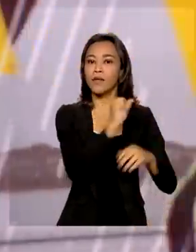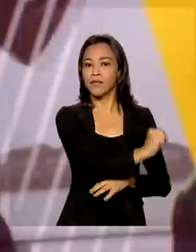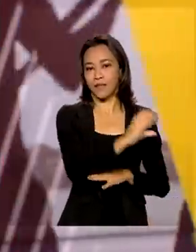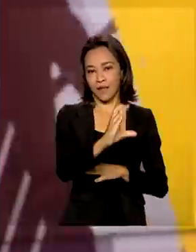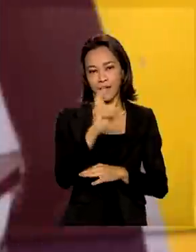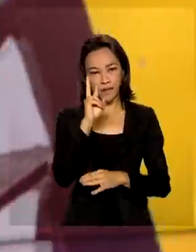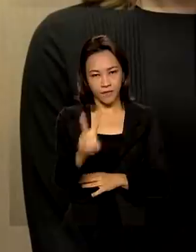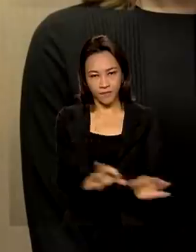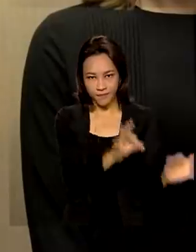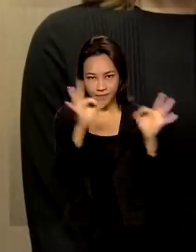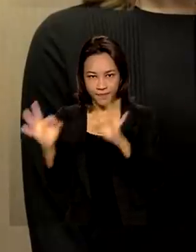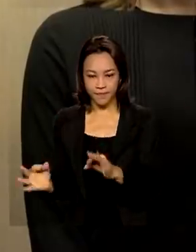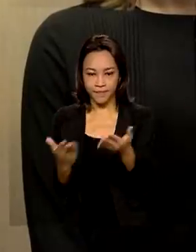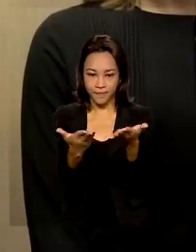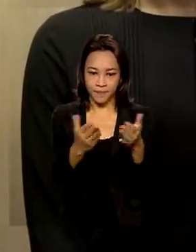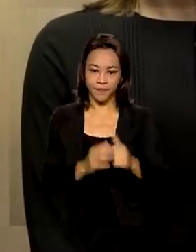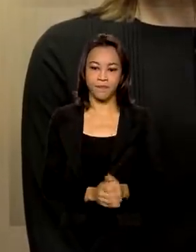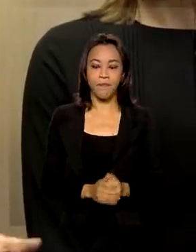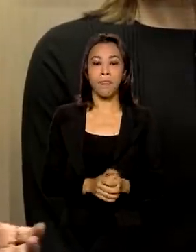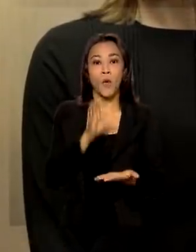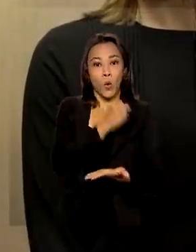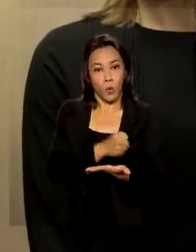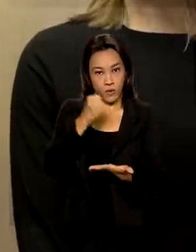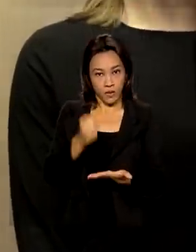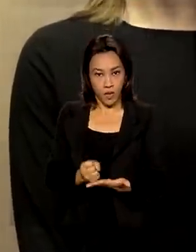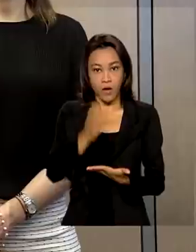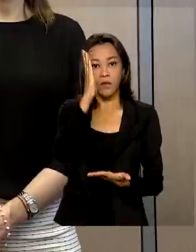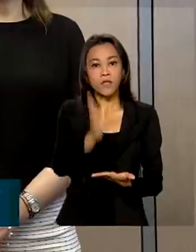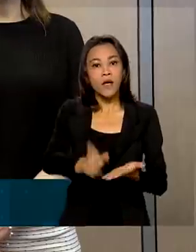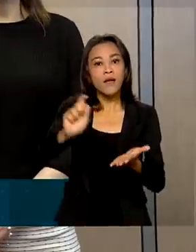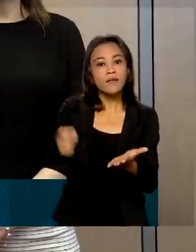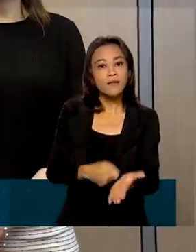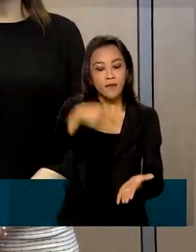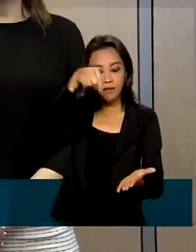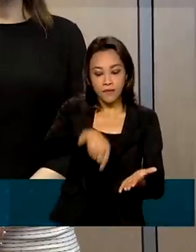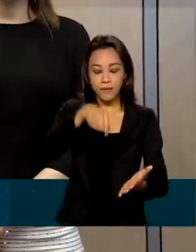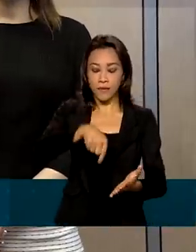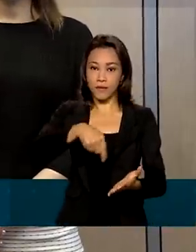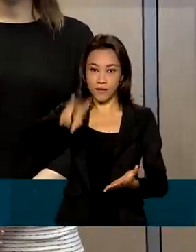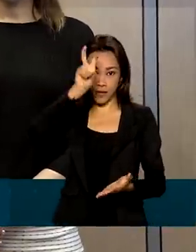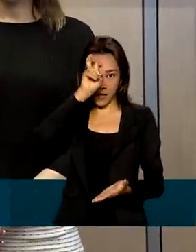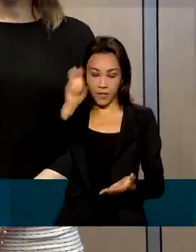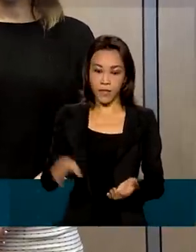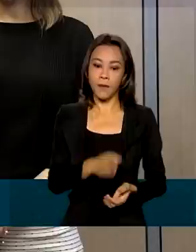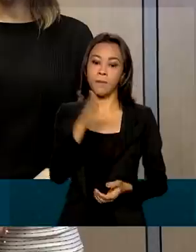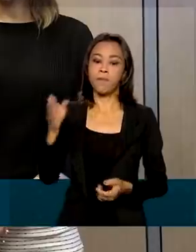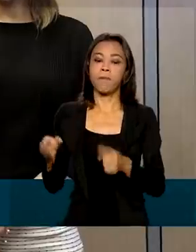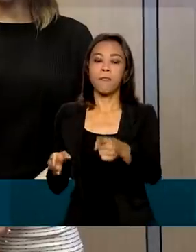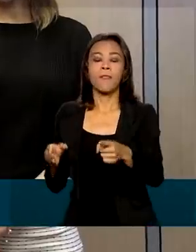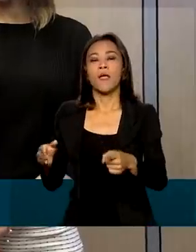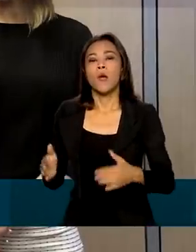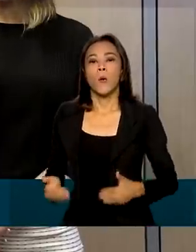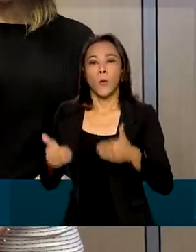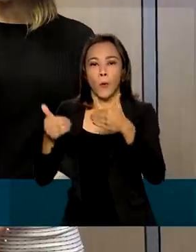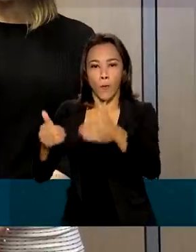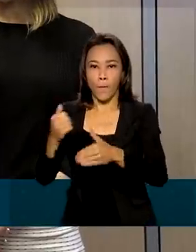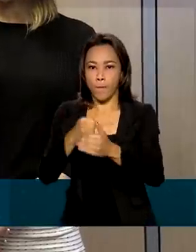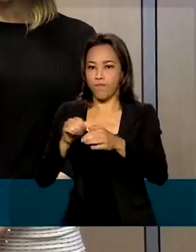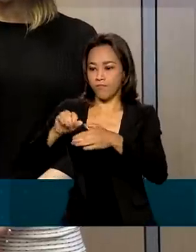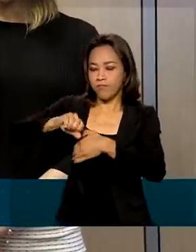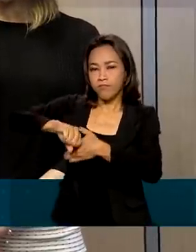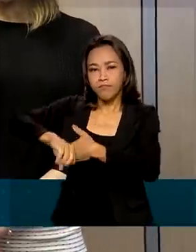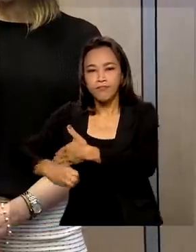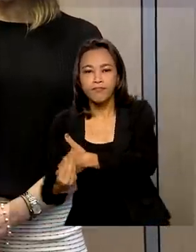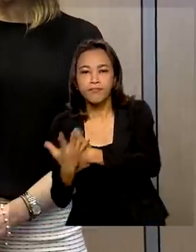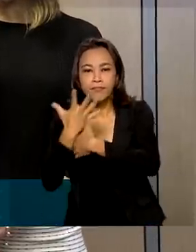Veja na reportagem. O contrato foi assinado nesta quinta-feira entre o Ministério do Meio Ambiente, o Instituto Chinco Mendes de Conservação da